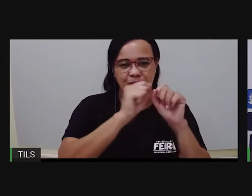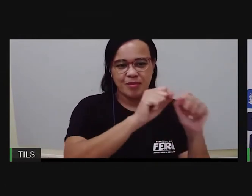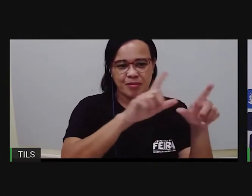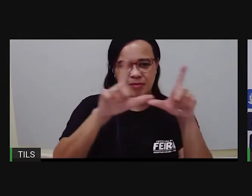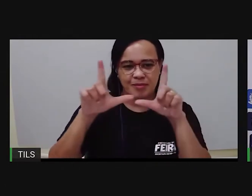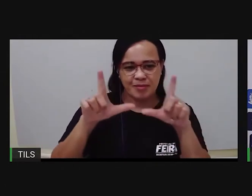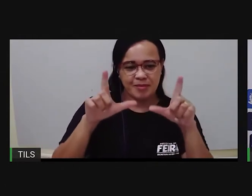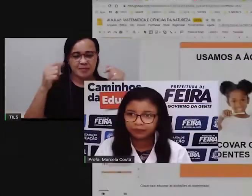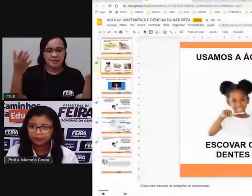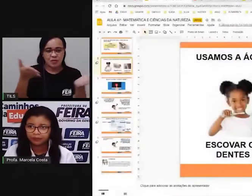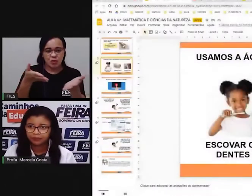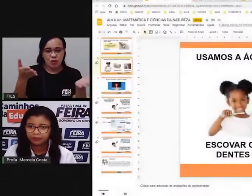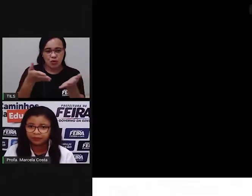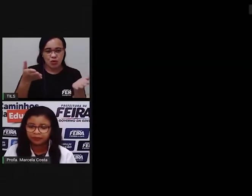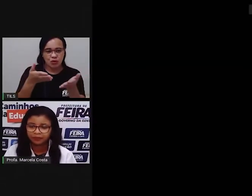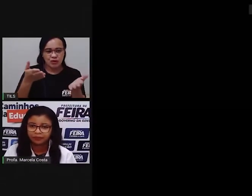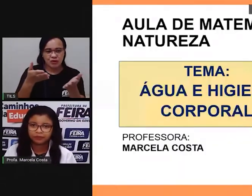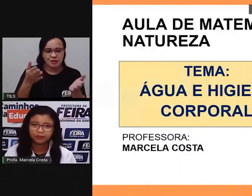da aula de hoje.